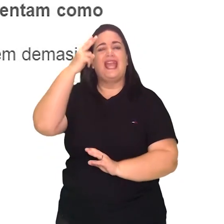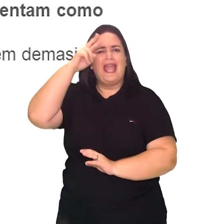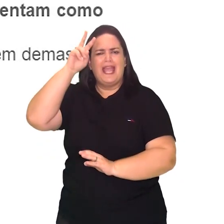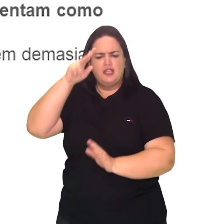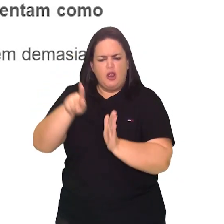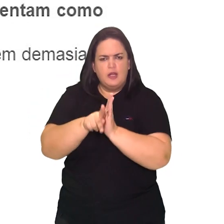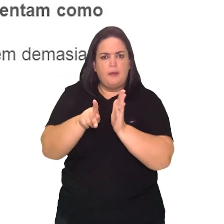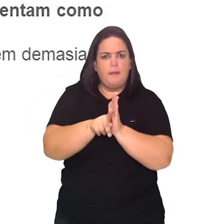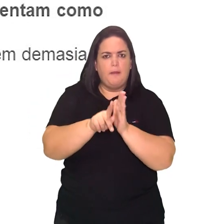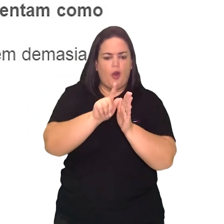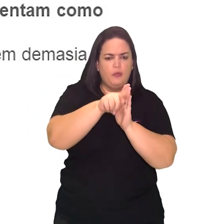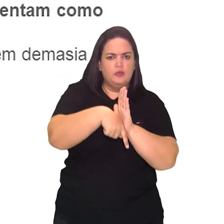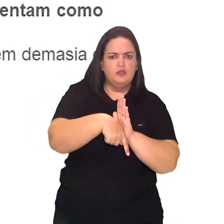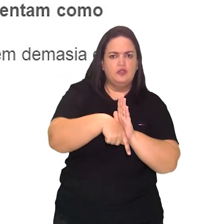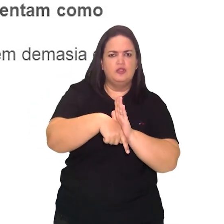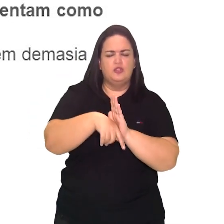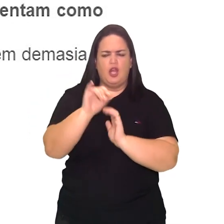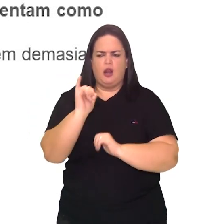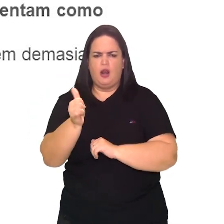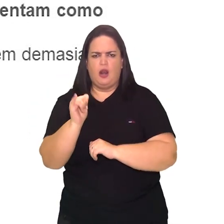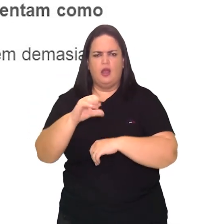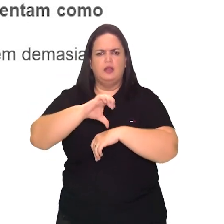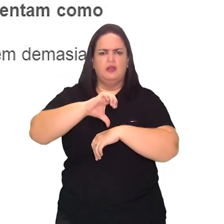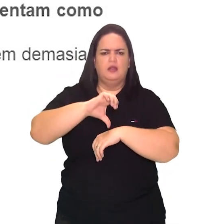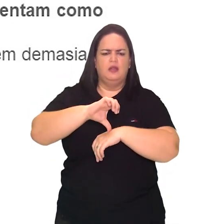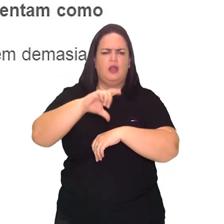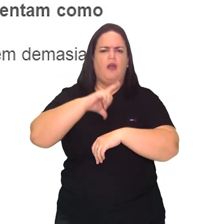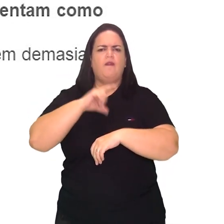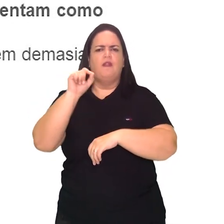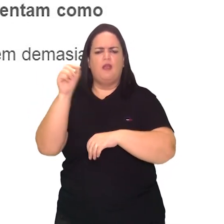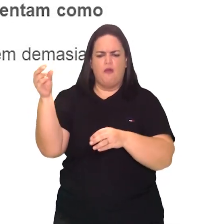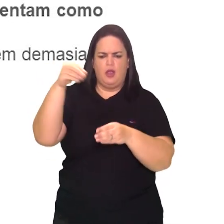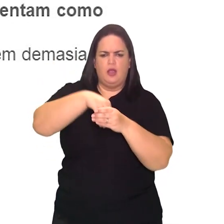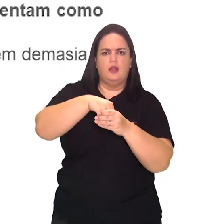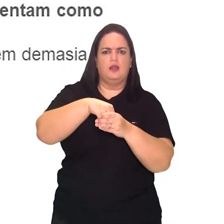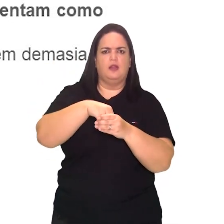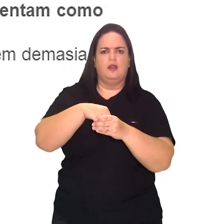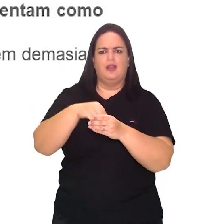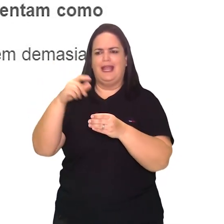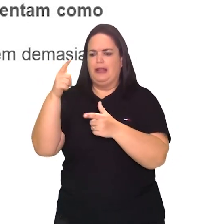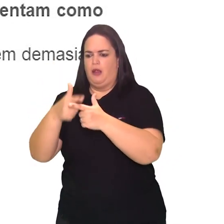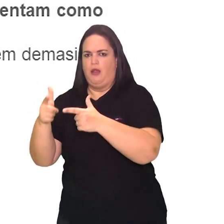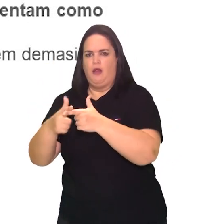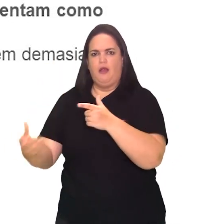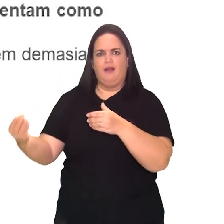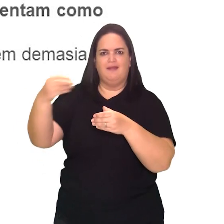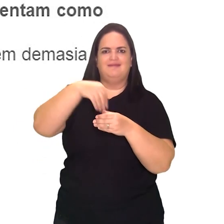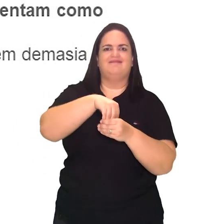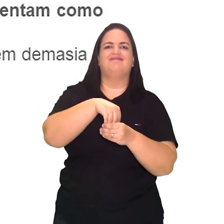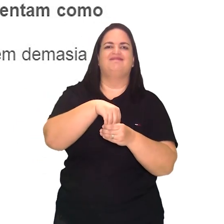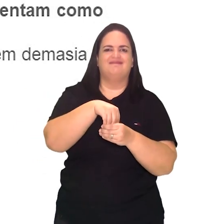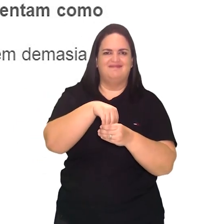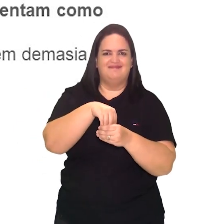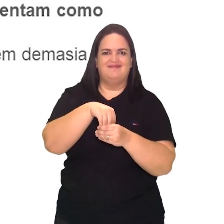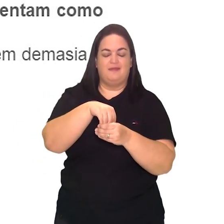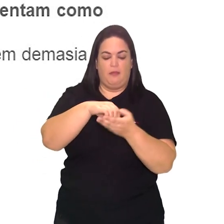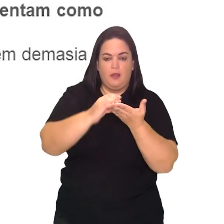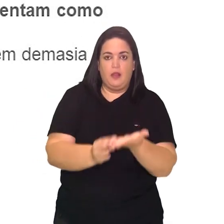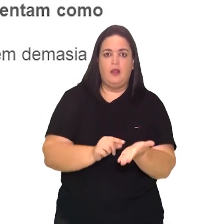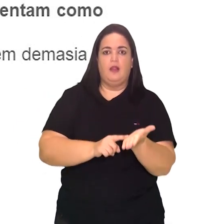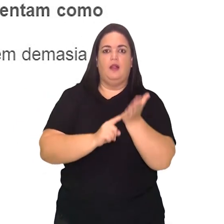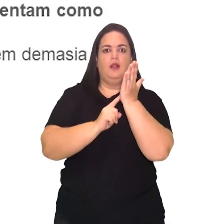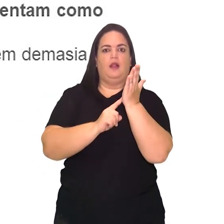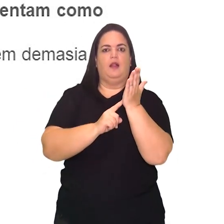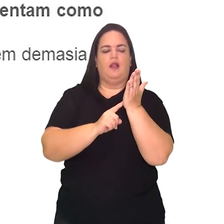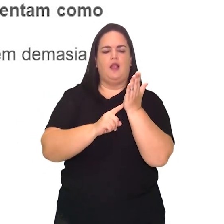pertencentes à narrativa de enigma envolvem? Envolvem situações-problema que vão ser desvendadas através